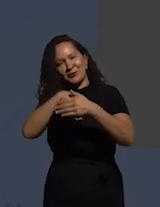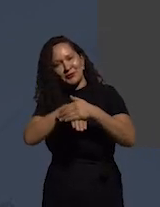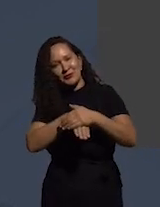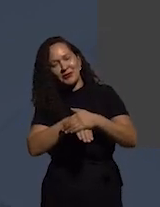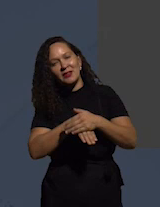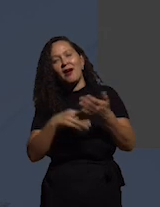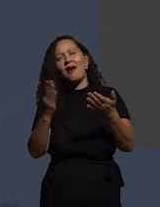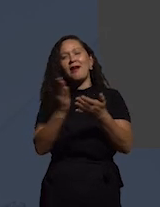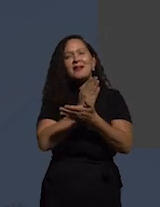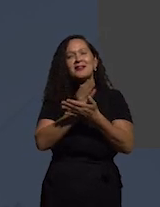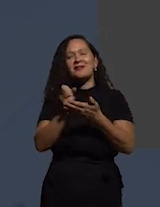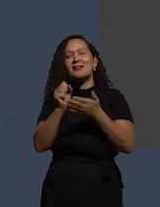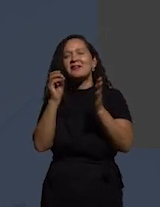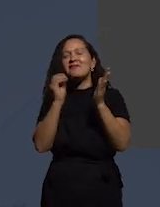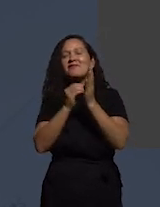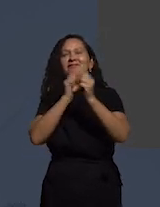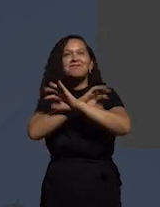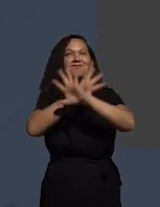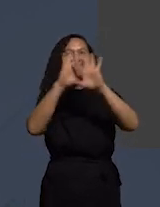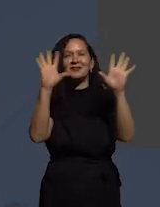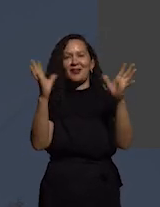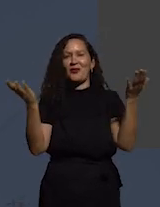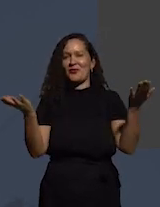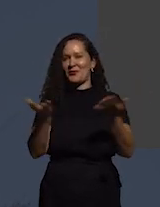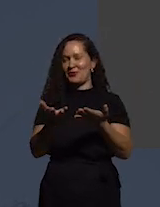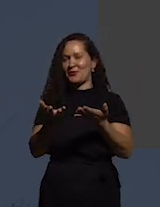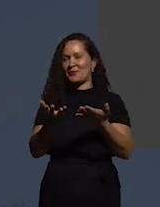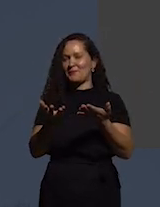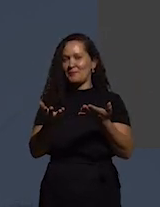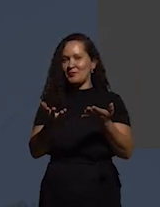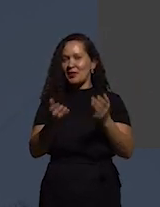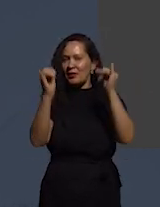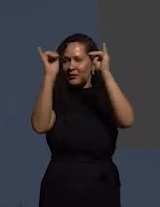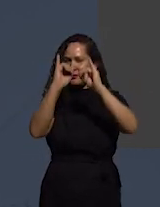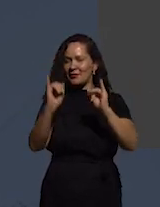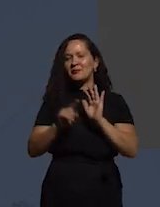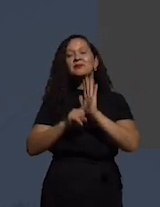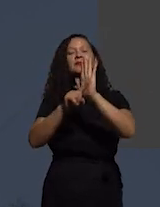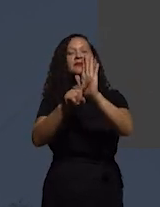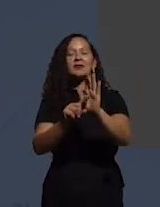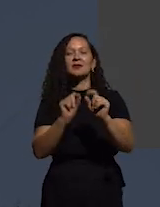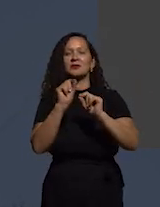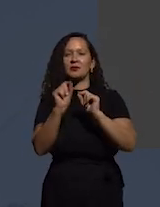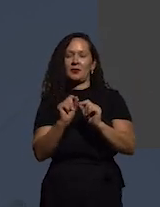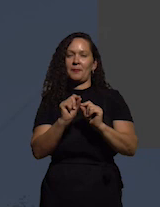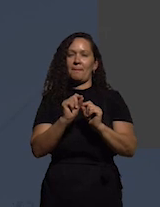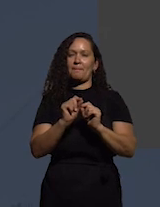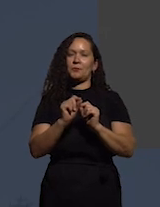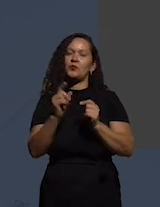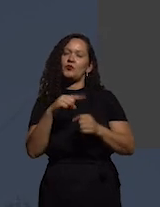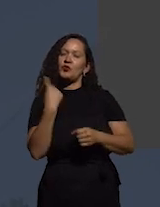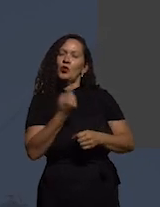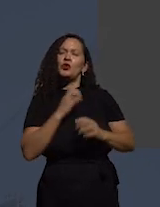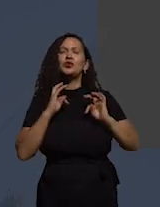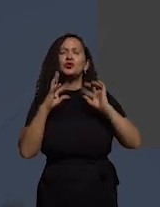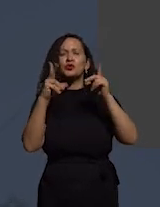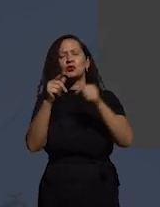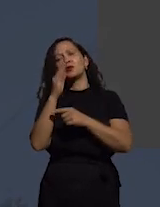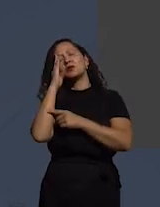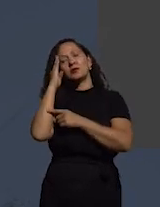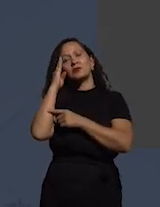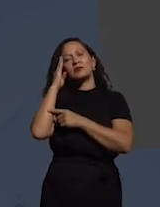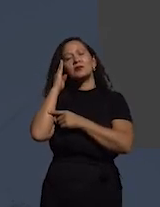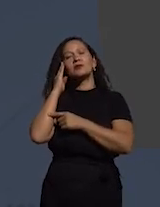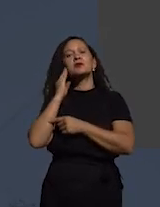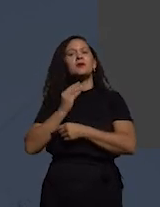tão conspícua como hoje em dia. Agora, essa ilustração mostra uma coisa que todos nós sabemos que é extremamente